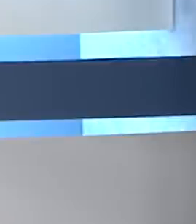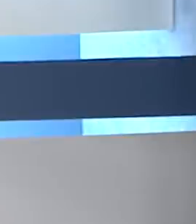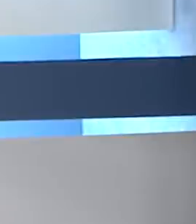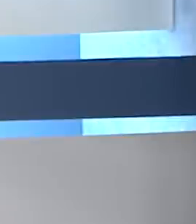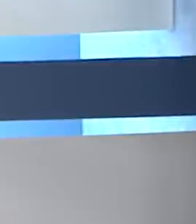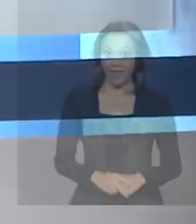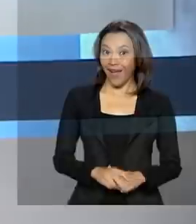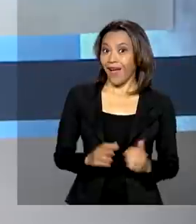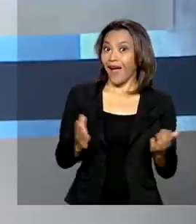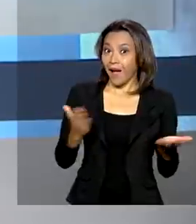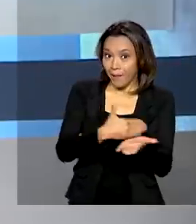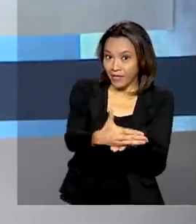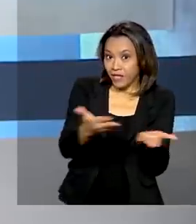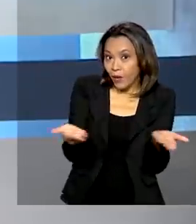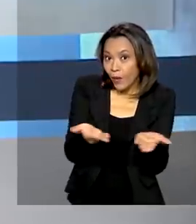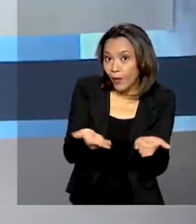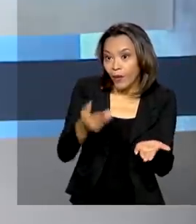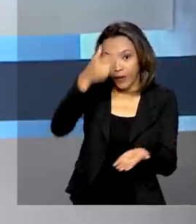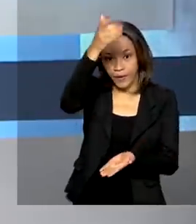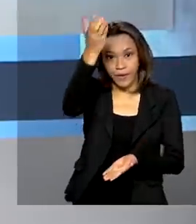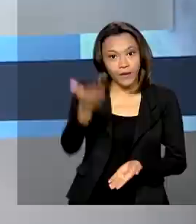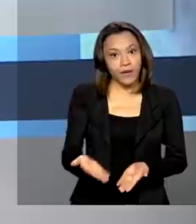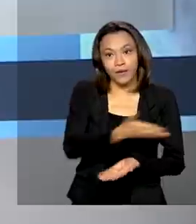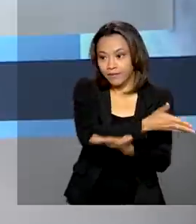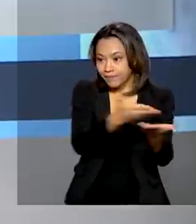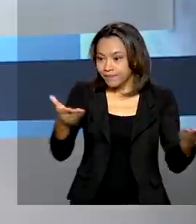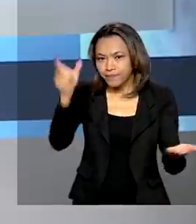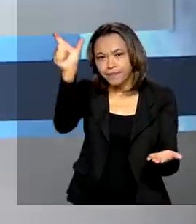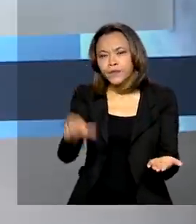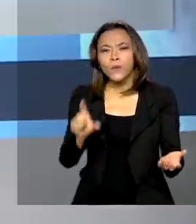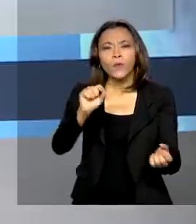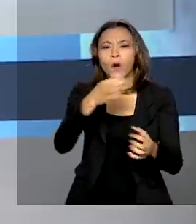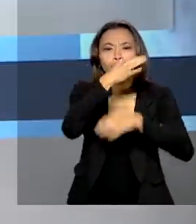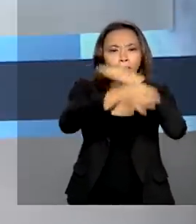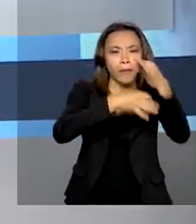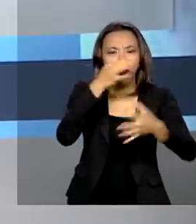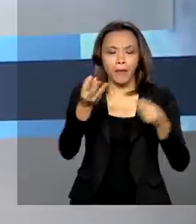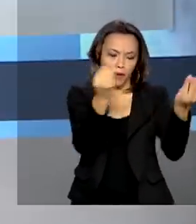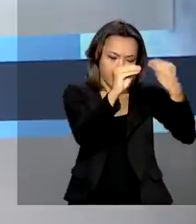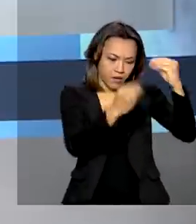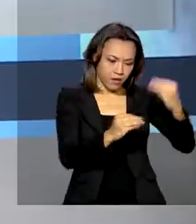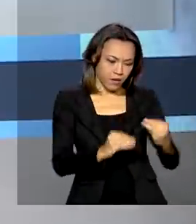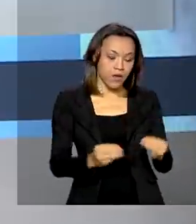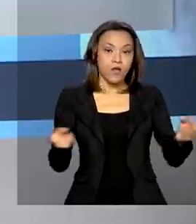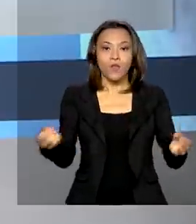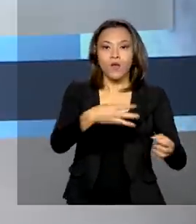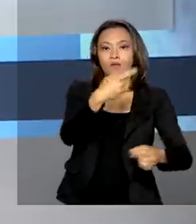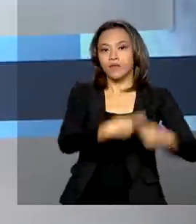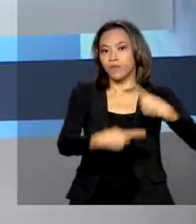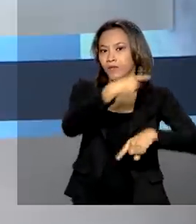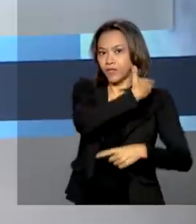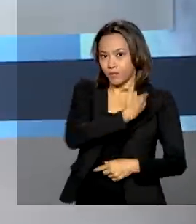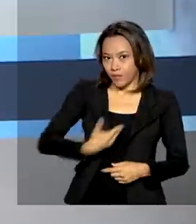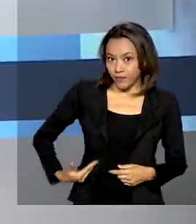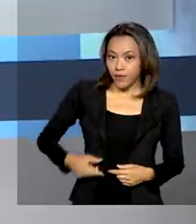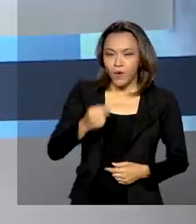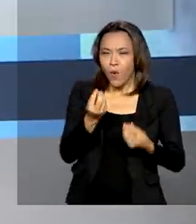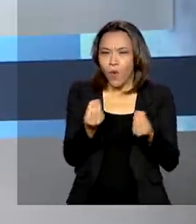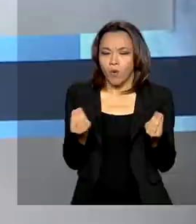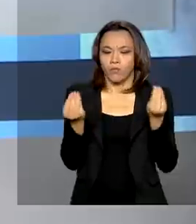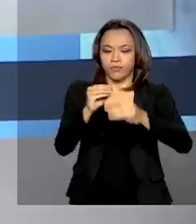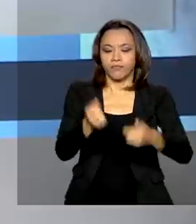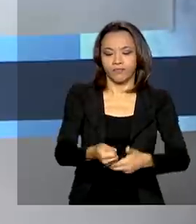A partir de agora o cidadão vai poder opinar na construção de novas políticas públicas para o país. Por meio da plataforma